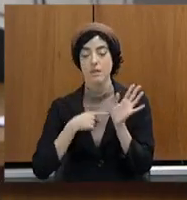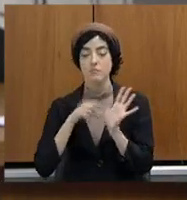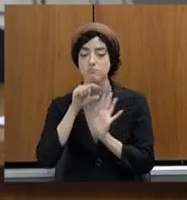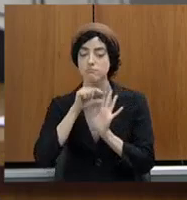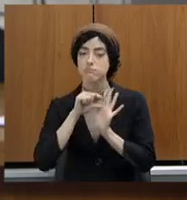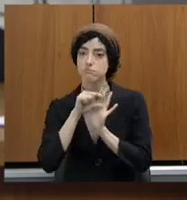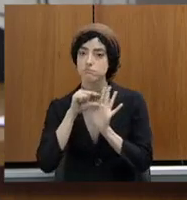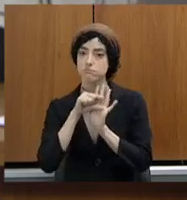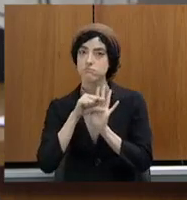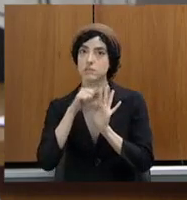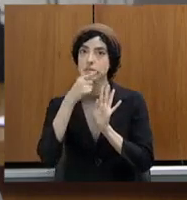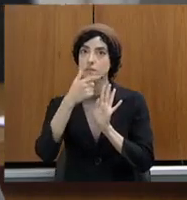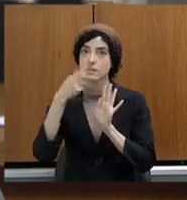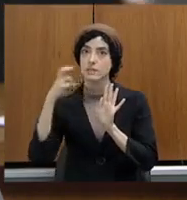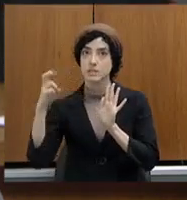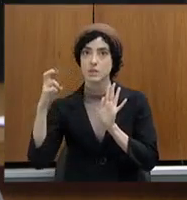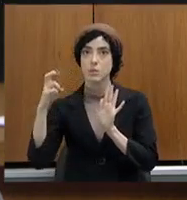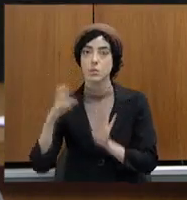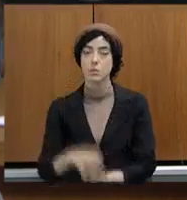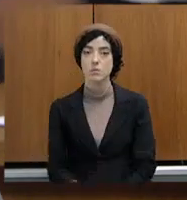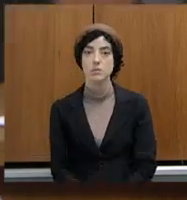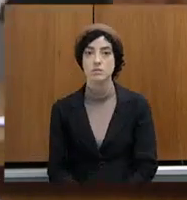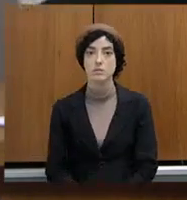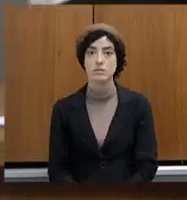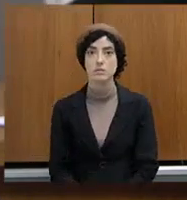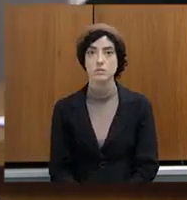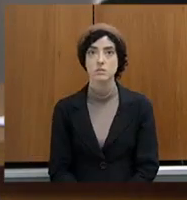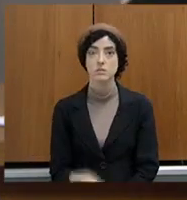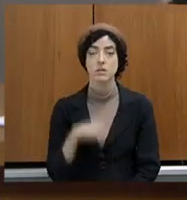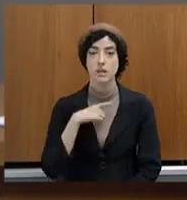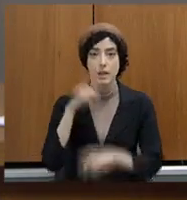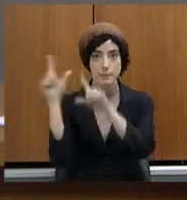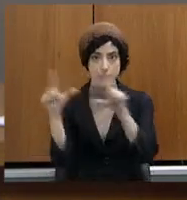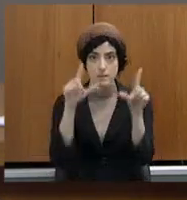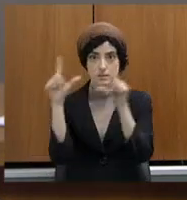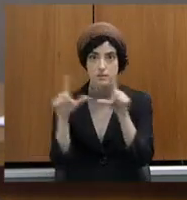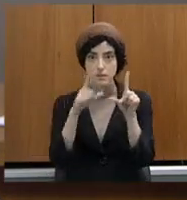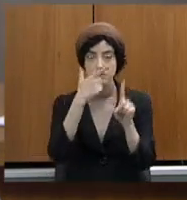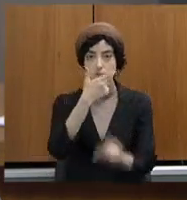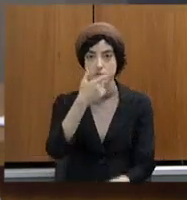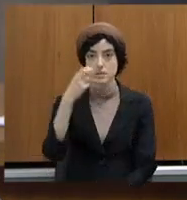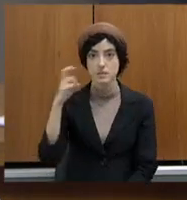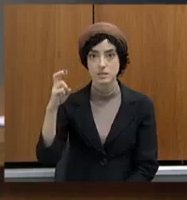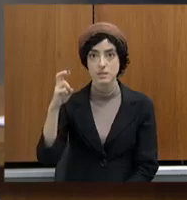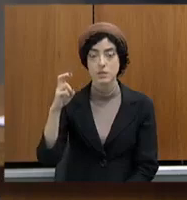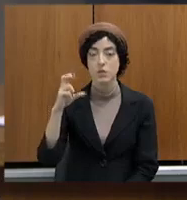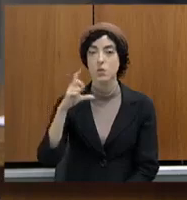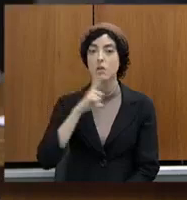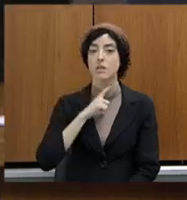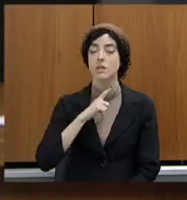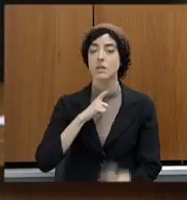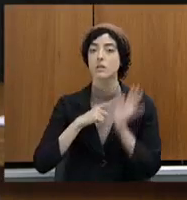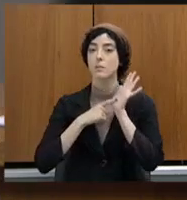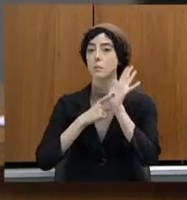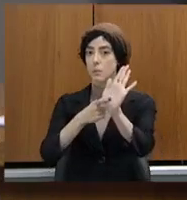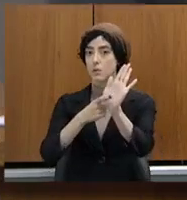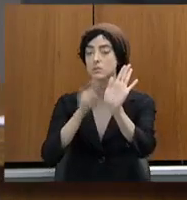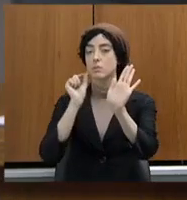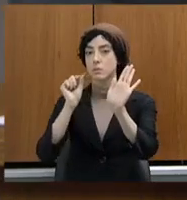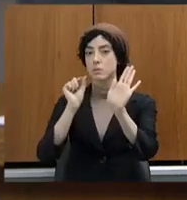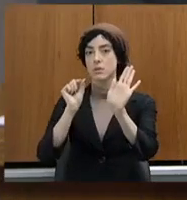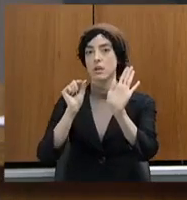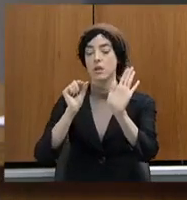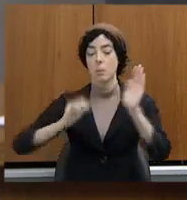apresentação, tem aí uma evolução das emendas